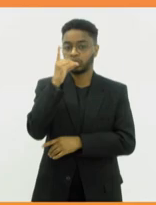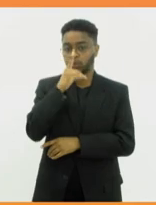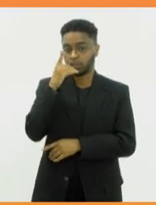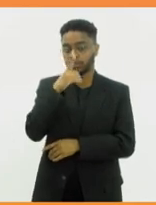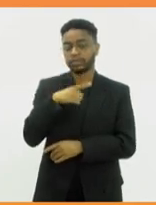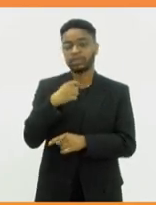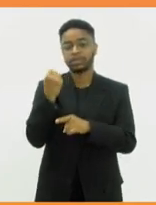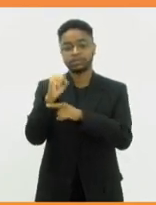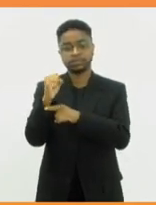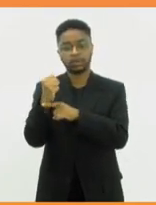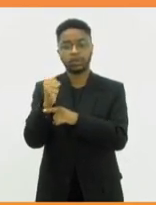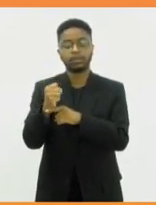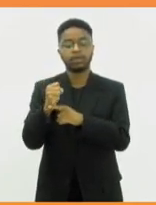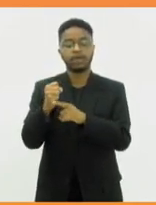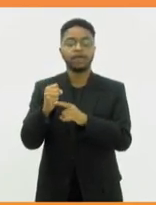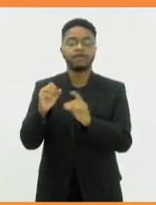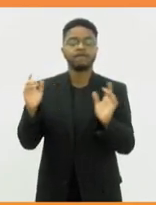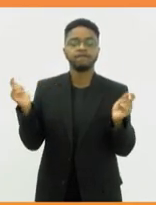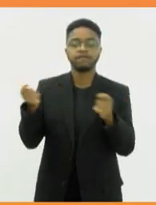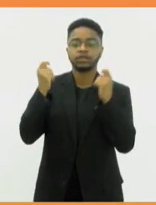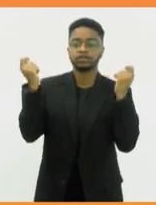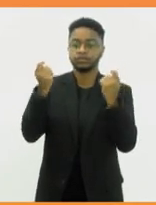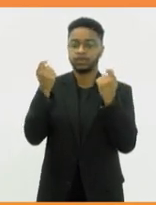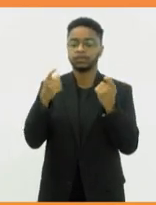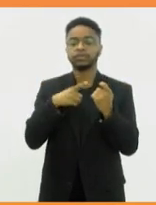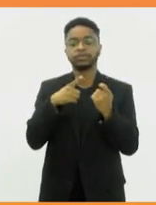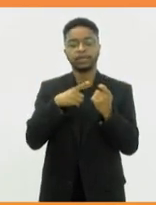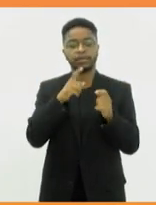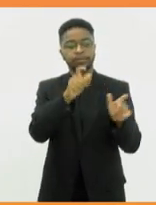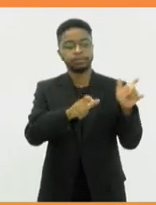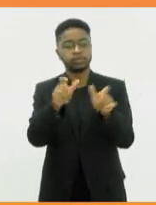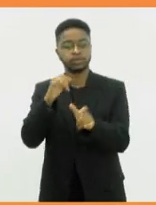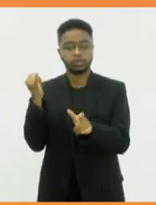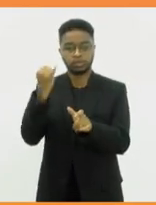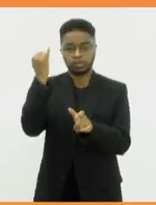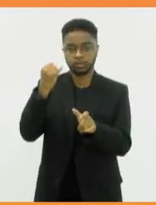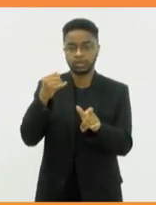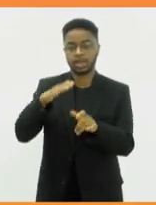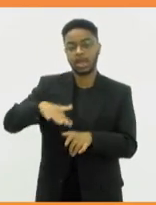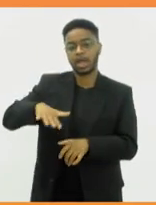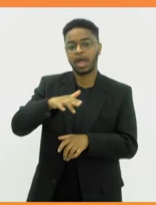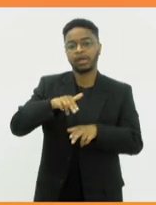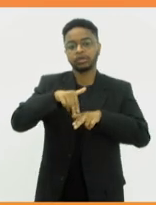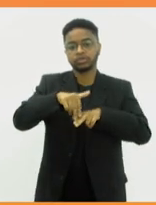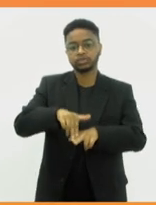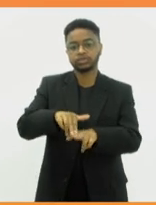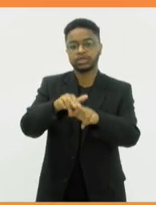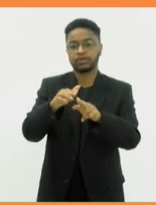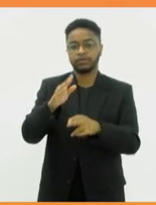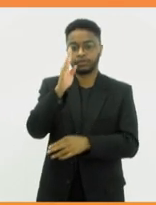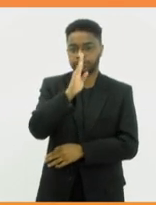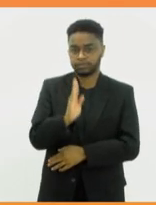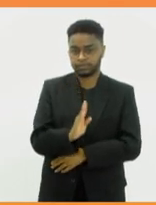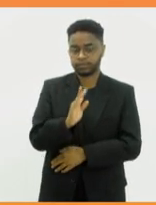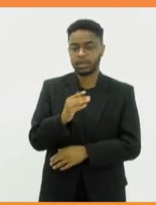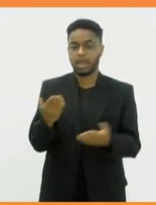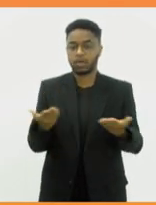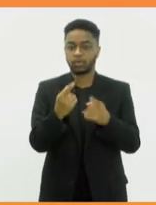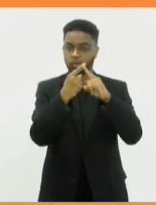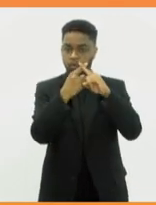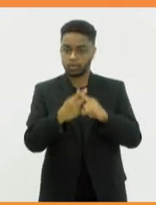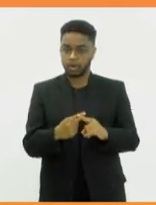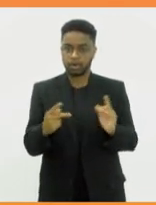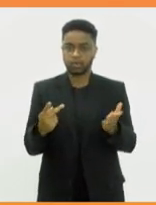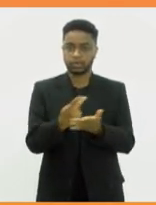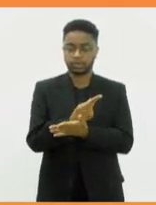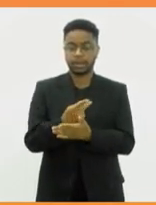movimentar o município da região dos Lagos, reunindo importantes nomes da geração do surf nacional. Esta fase da competição, que acontece